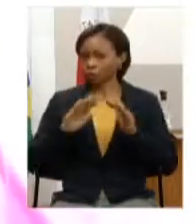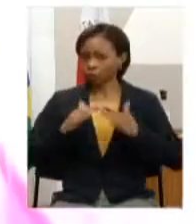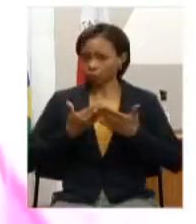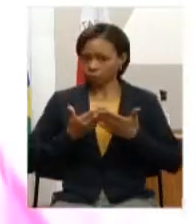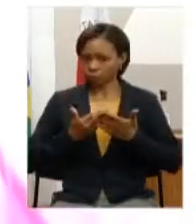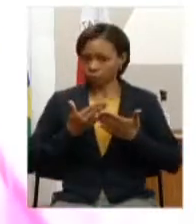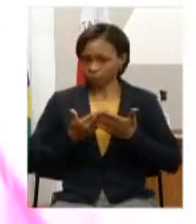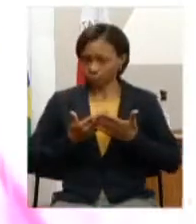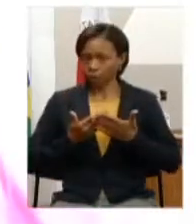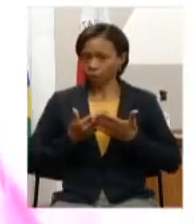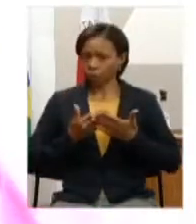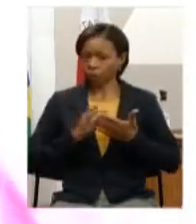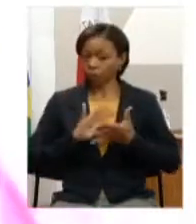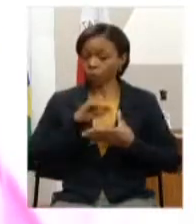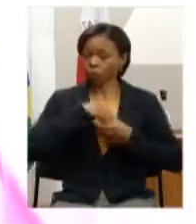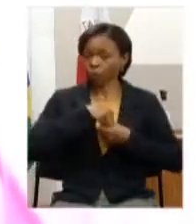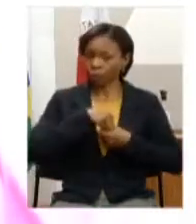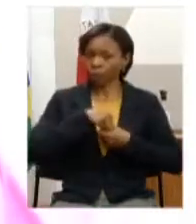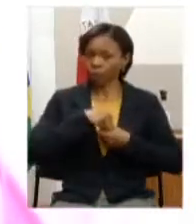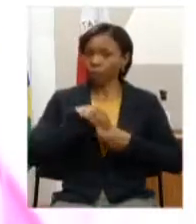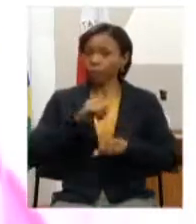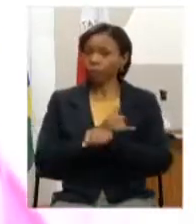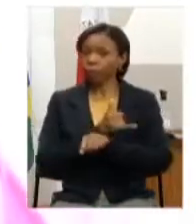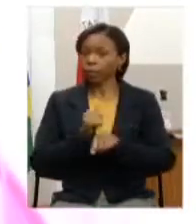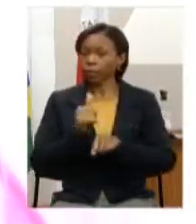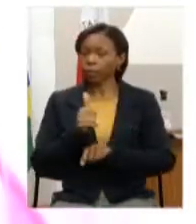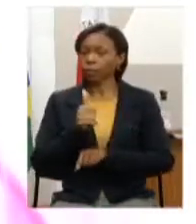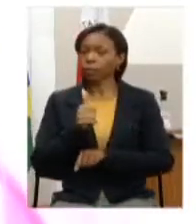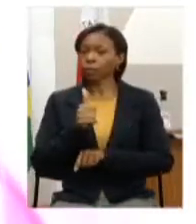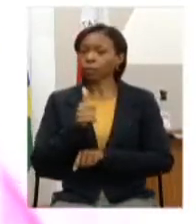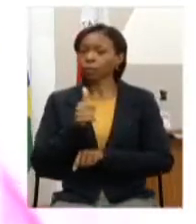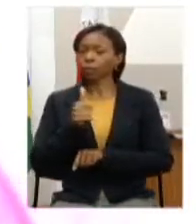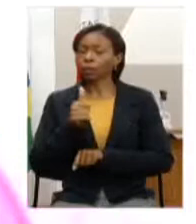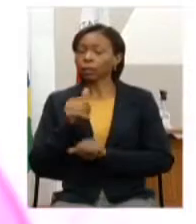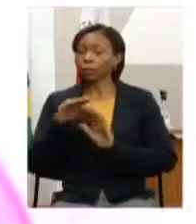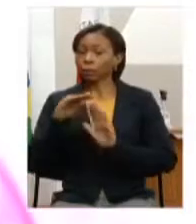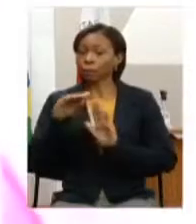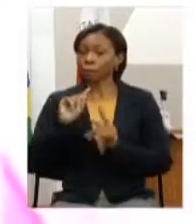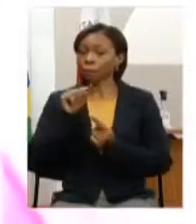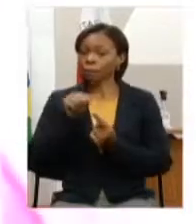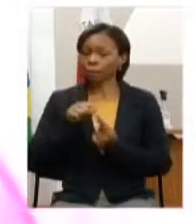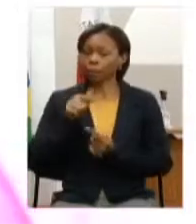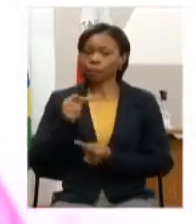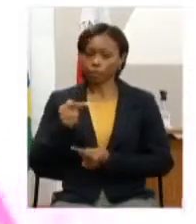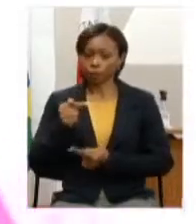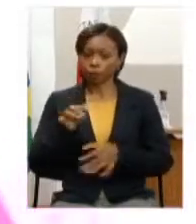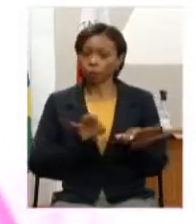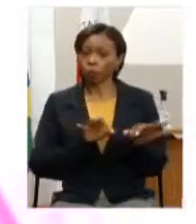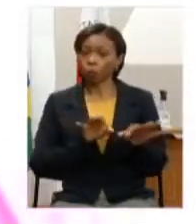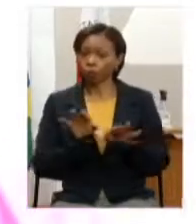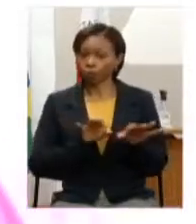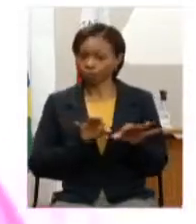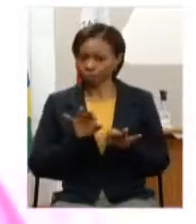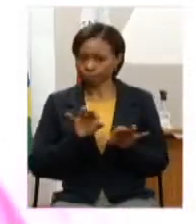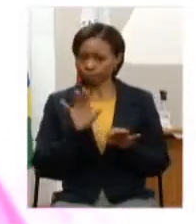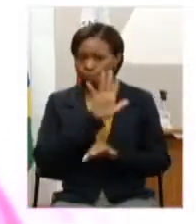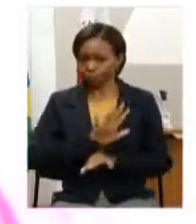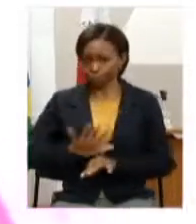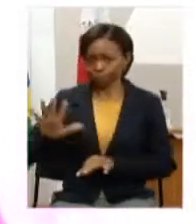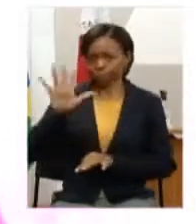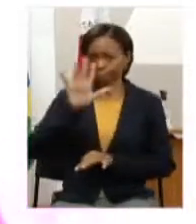atendimento da estratégia 7.17 da meta 7 do Plano Nacional de Educação Lei Federal 13